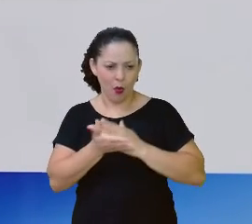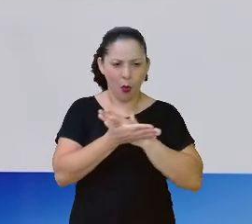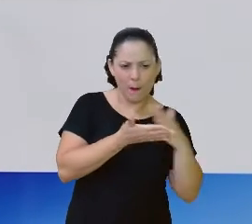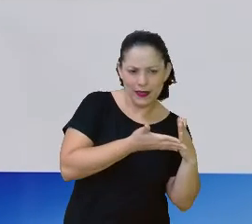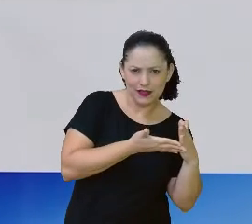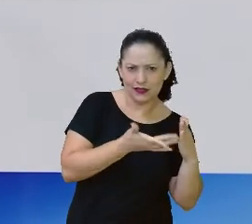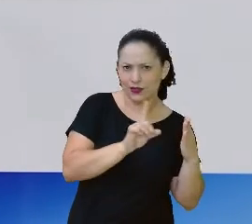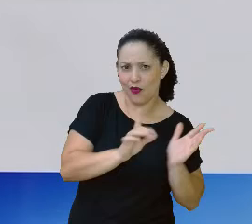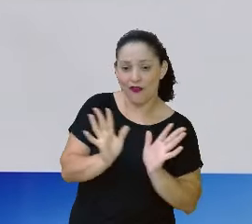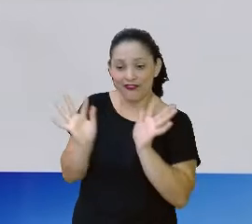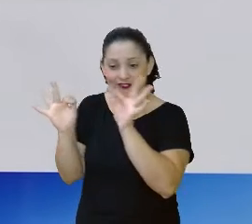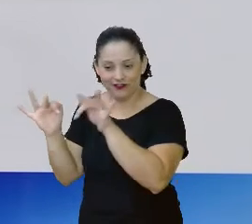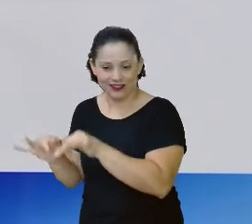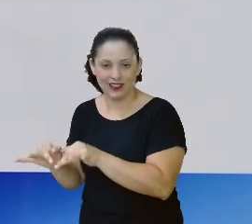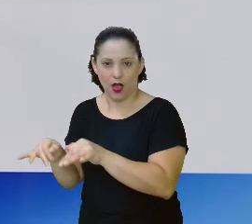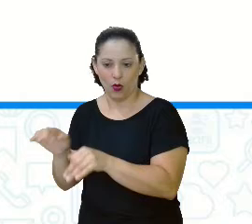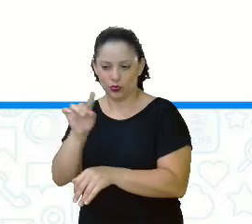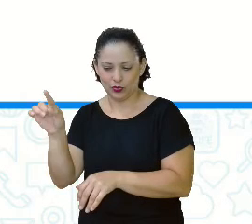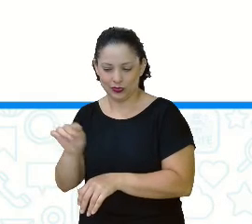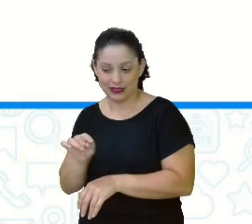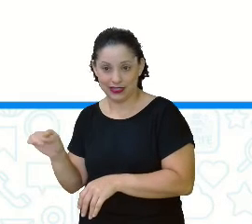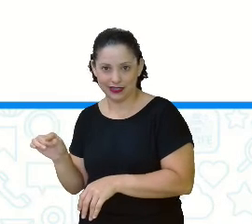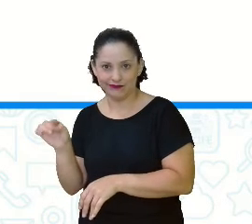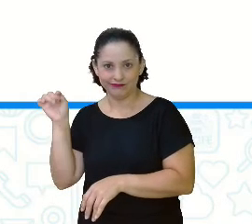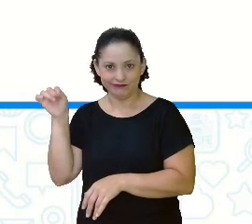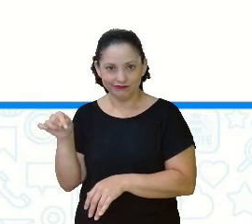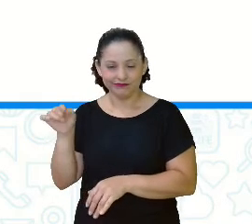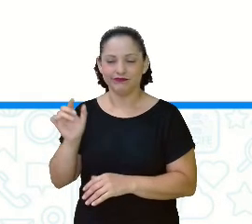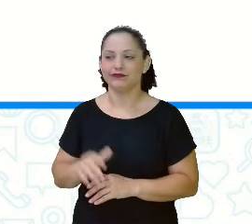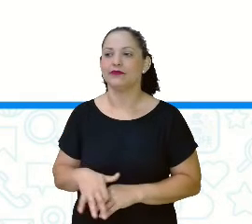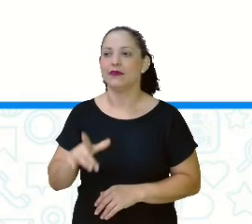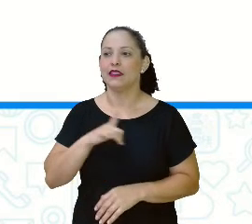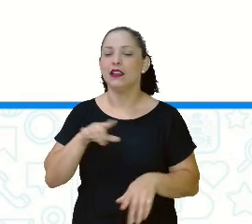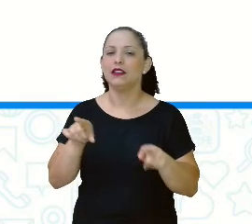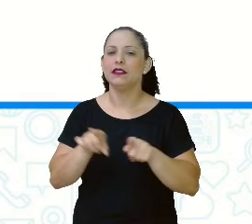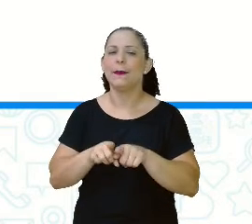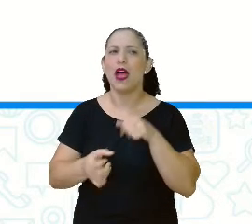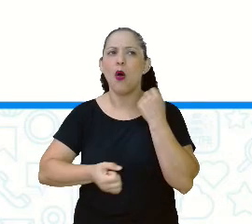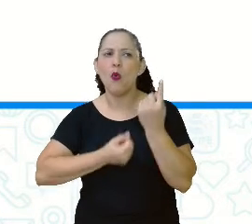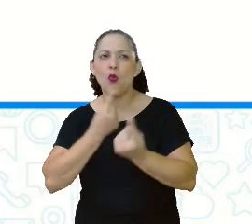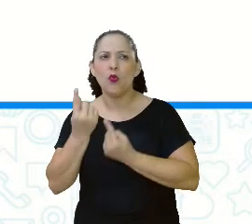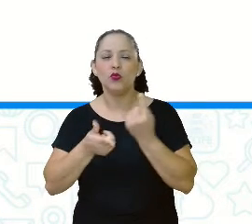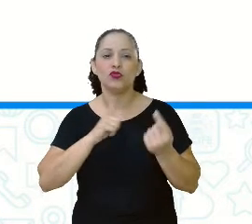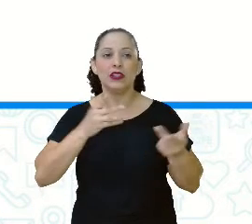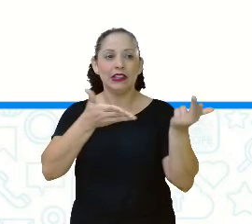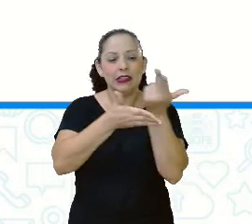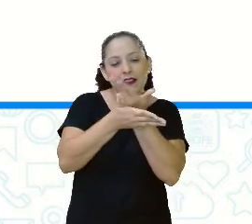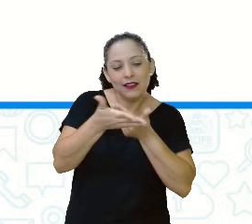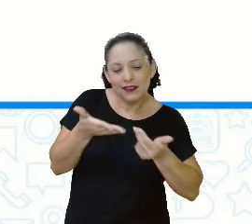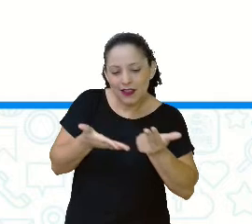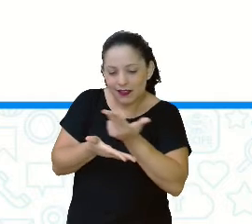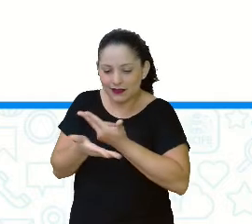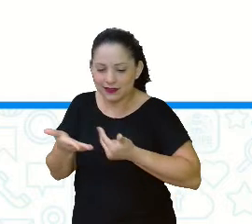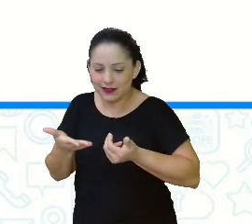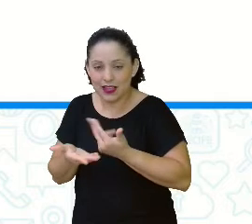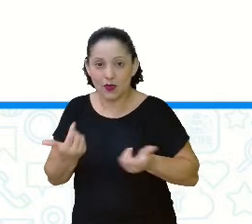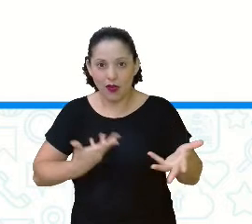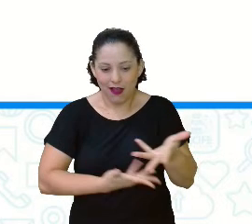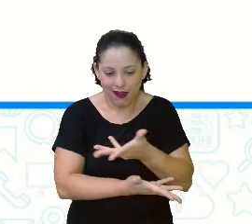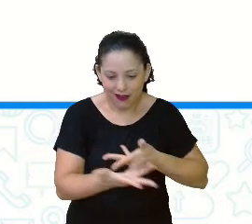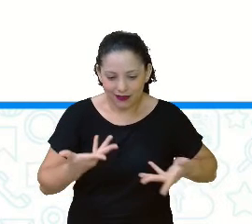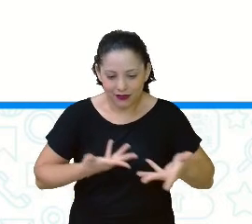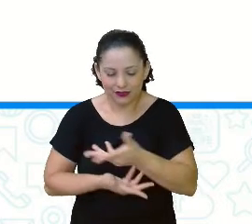o final, ok? Alguns dicionários são ilustrados para facilitar a assimilação do